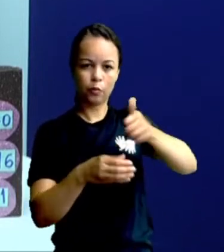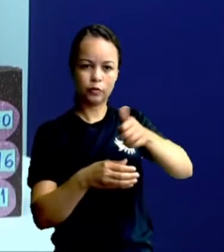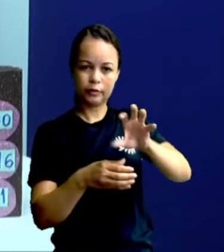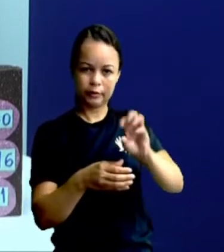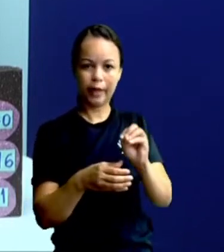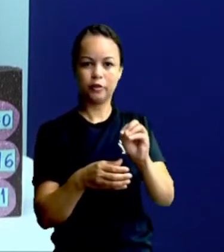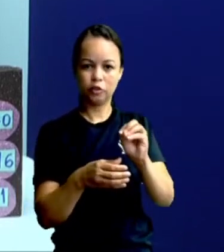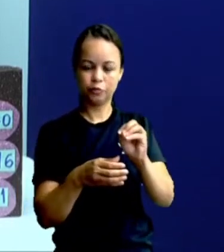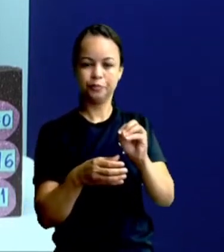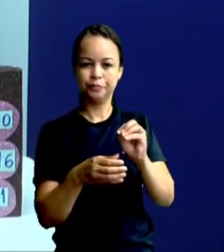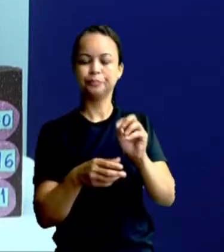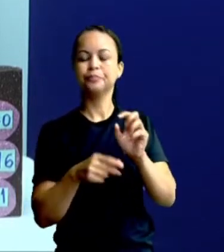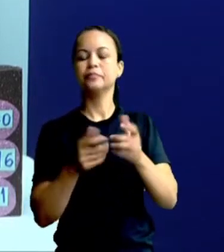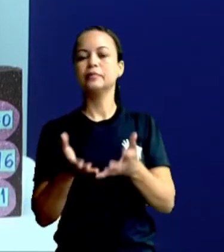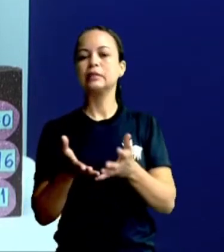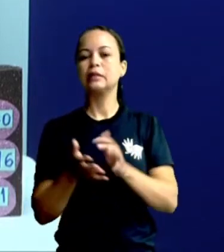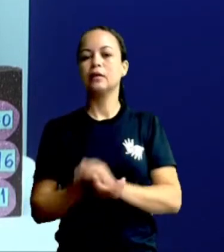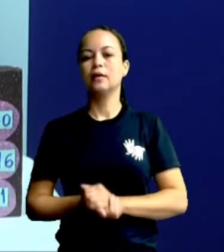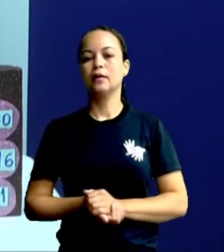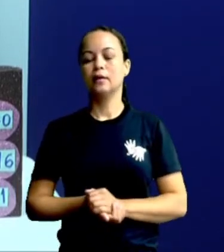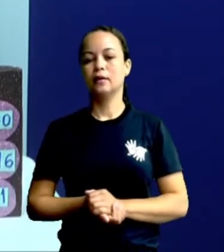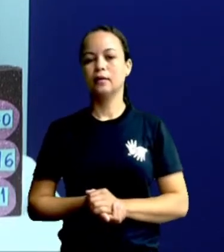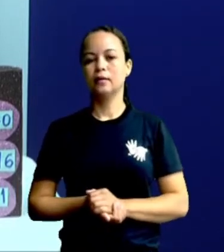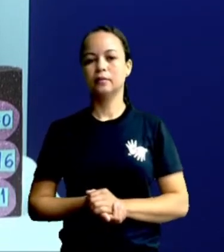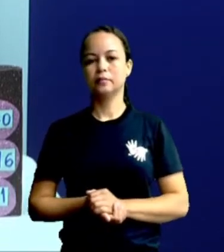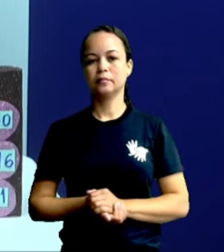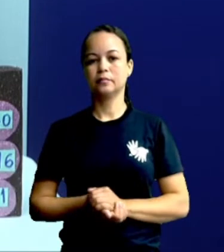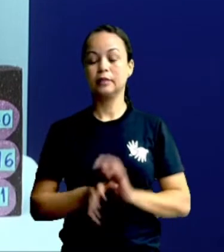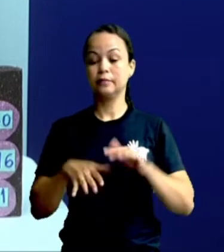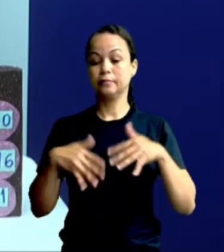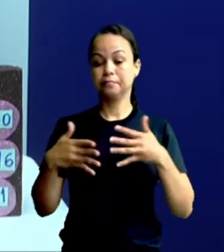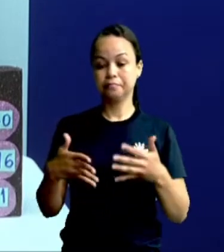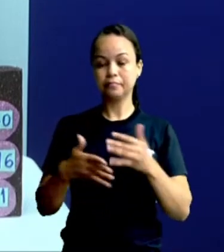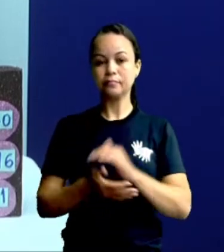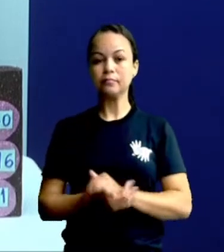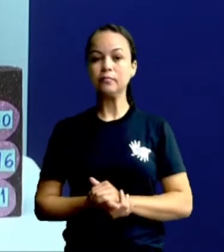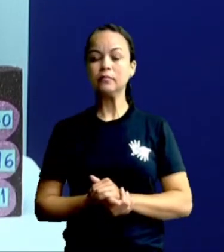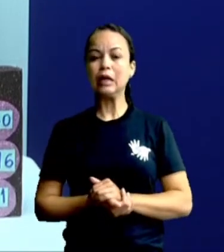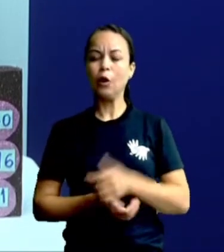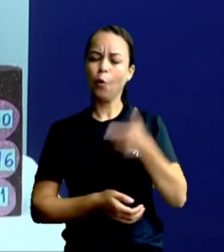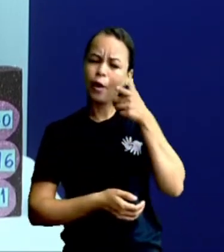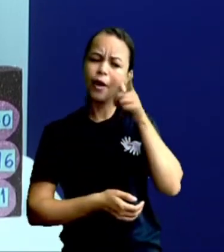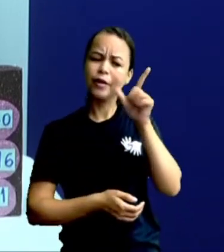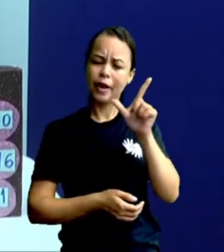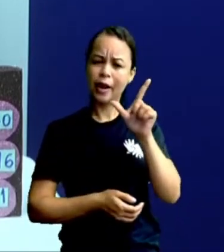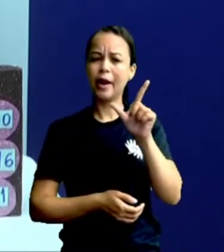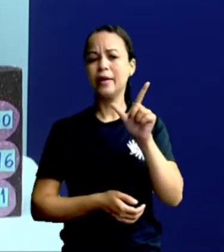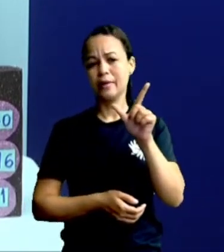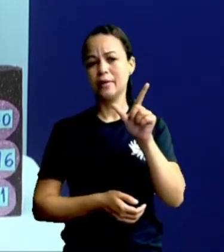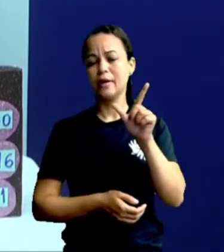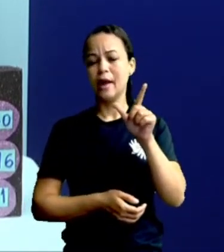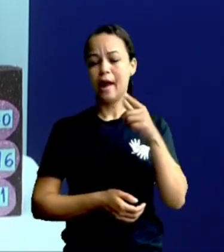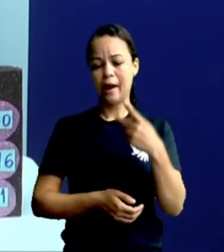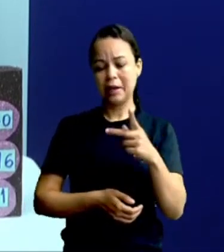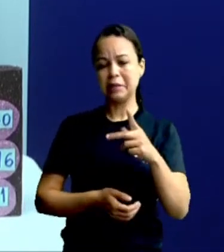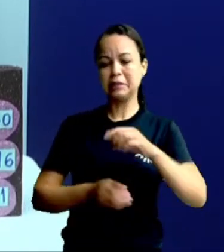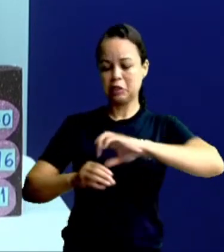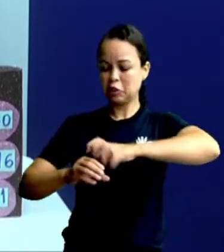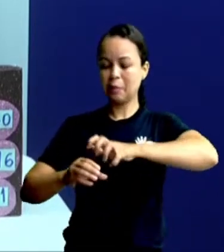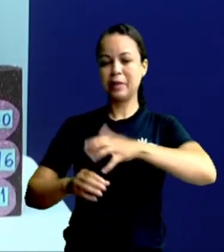Tenho as 10 tampinhas de garrafa. E aí, eu ganhei essas tampinhas da minha mãe